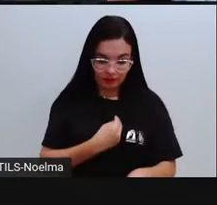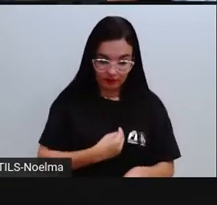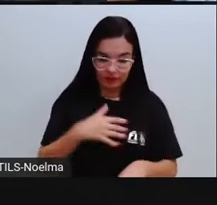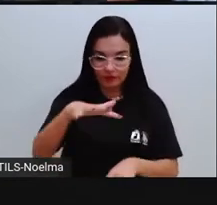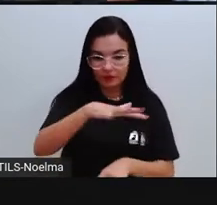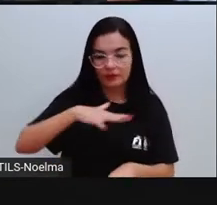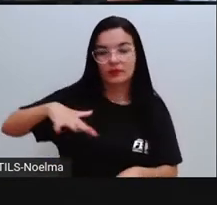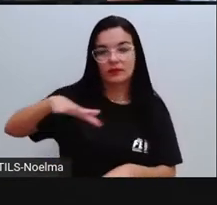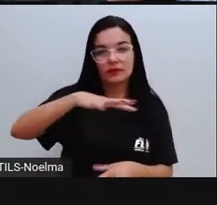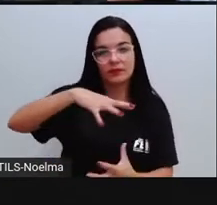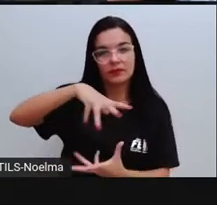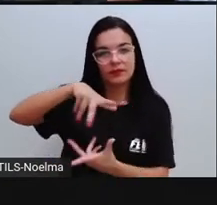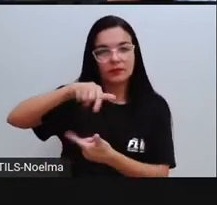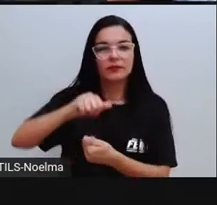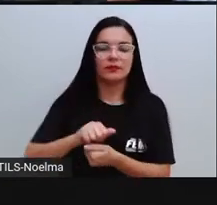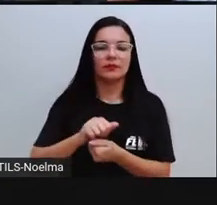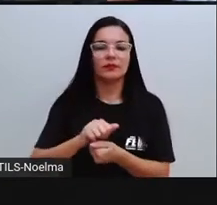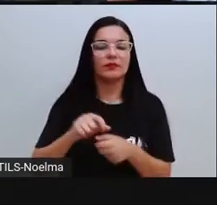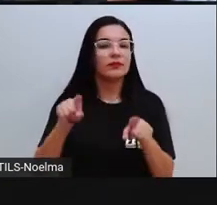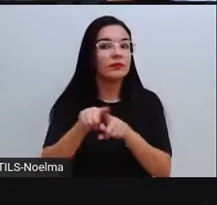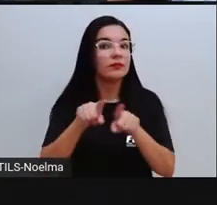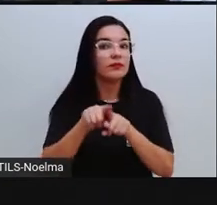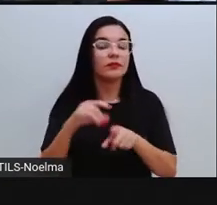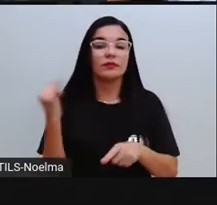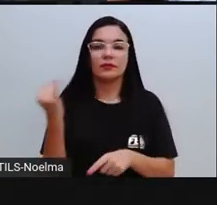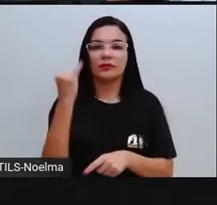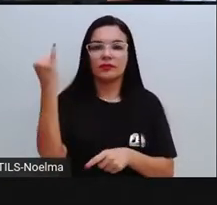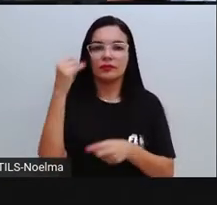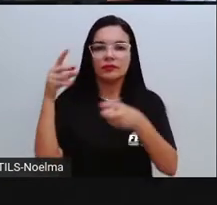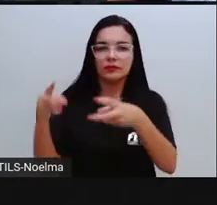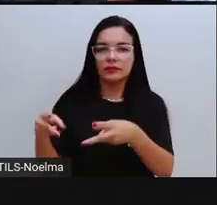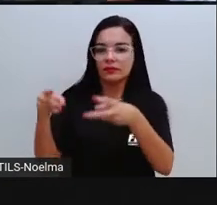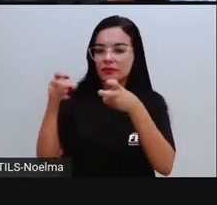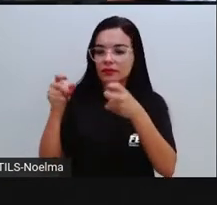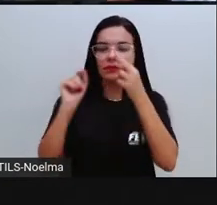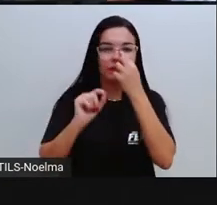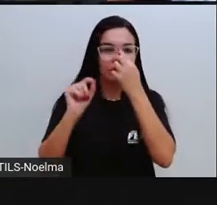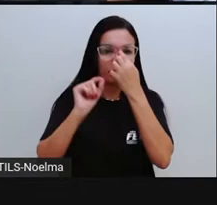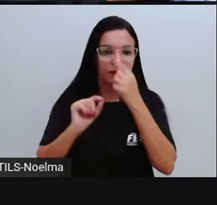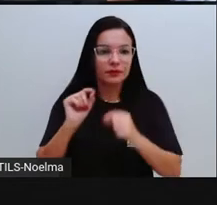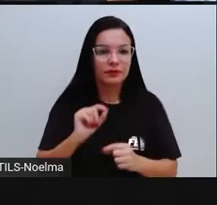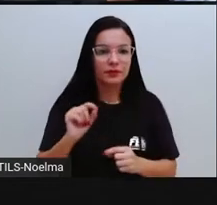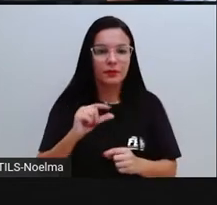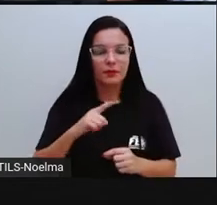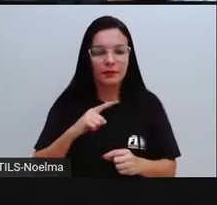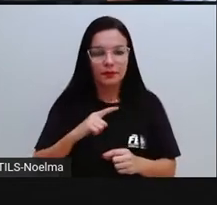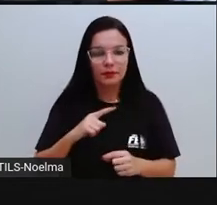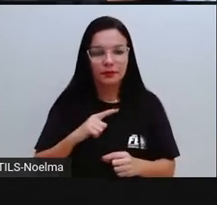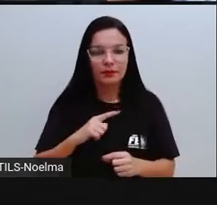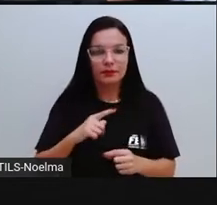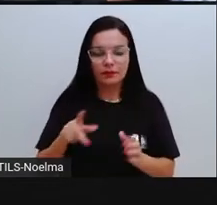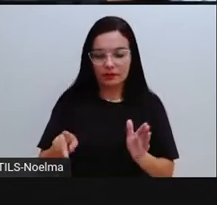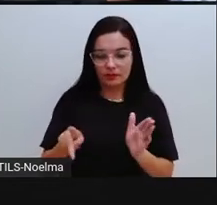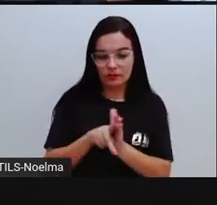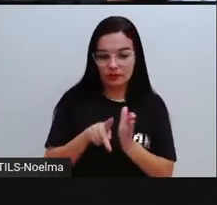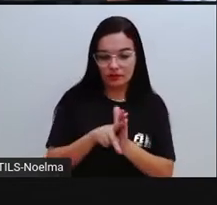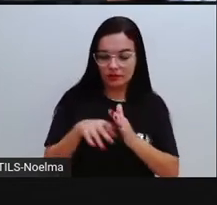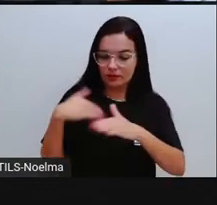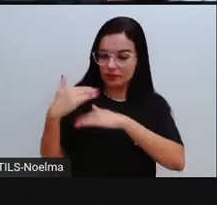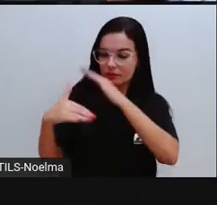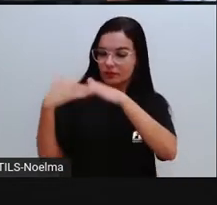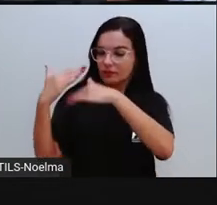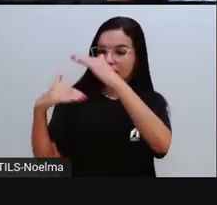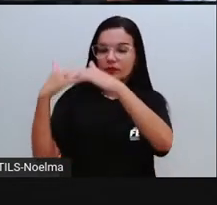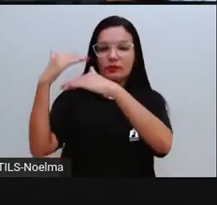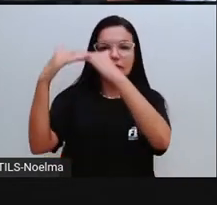E aí é bem interessante a gente perceber que dentro desse processo tão importante para a nossa sobrevivência, porque é o processo que faz com